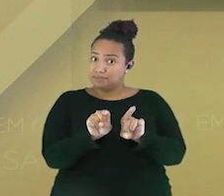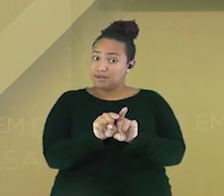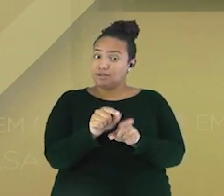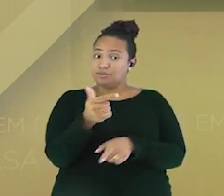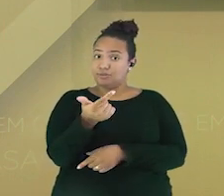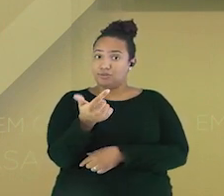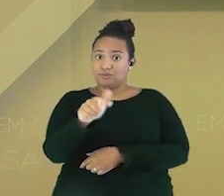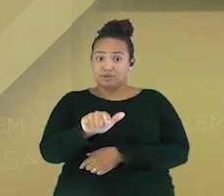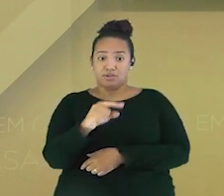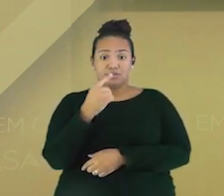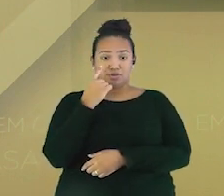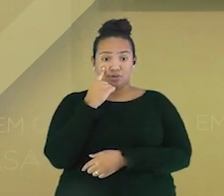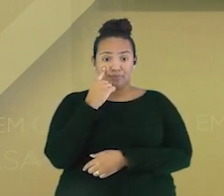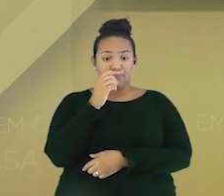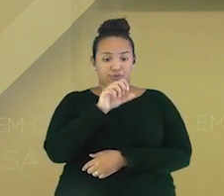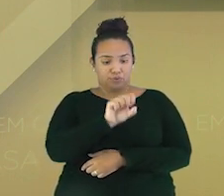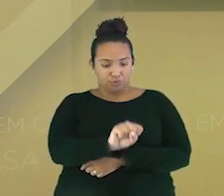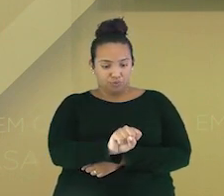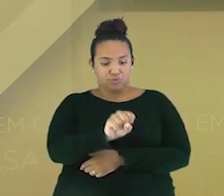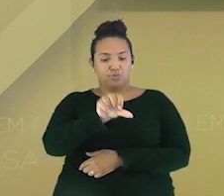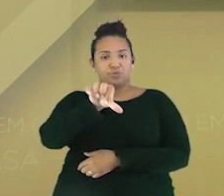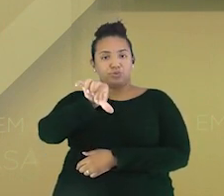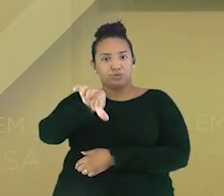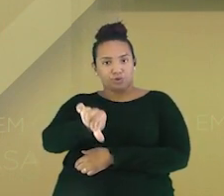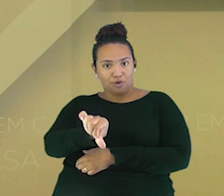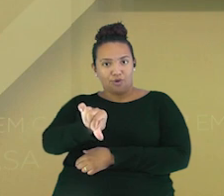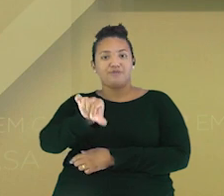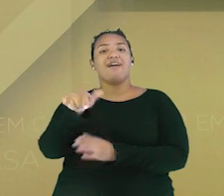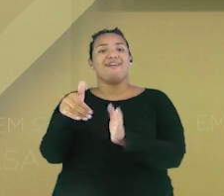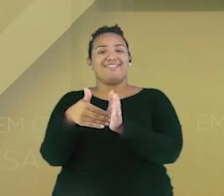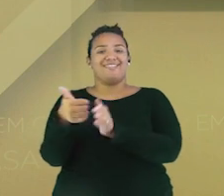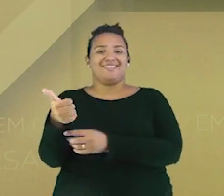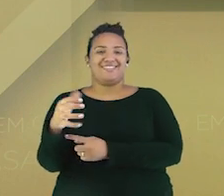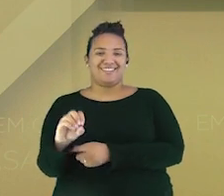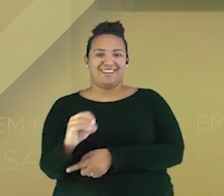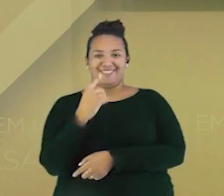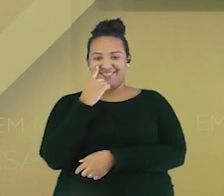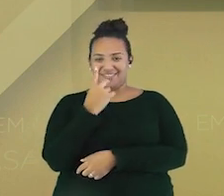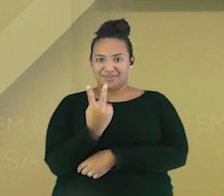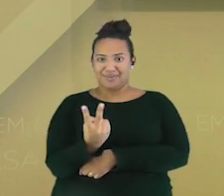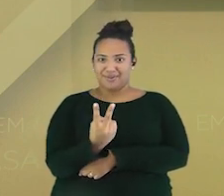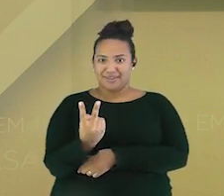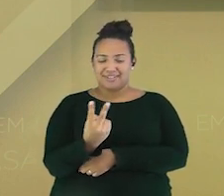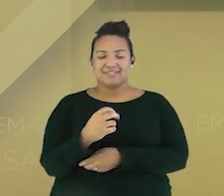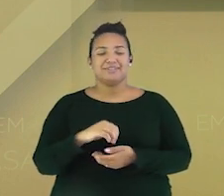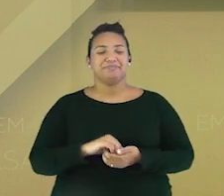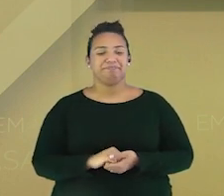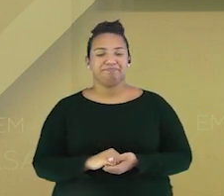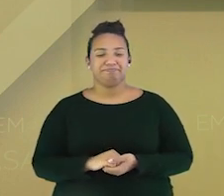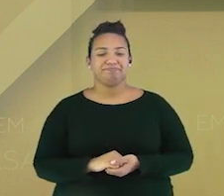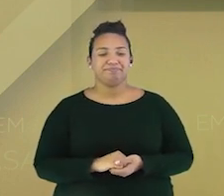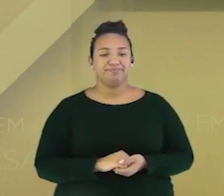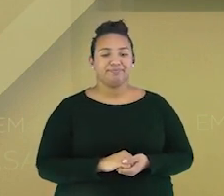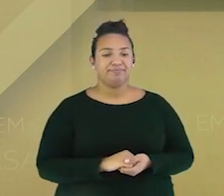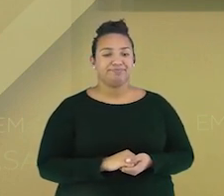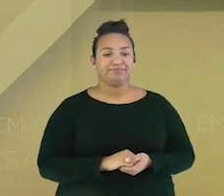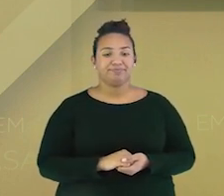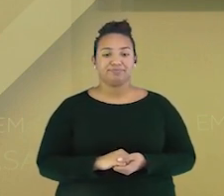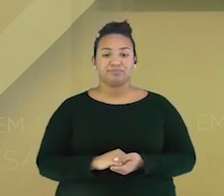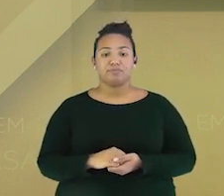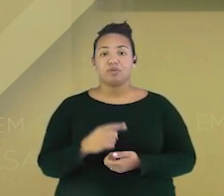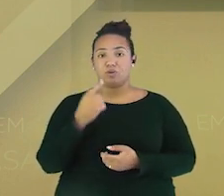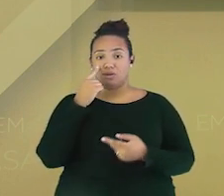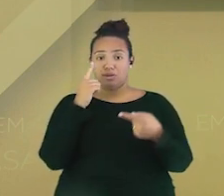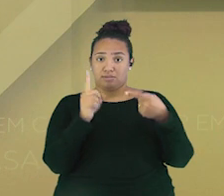8, 9, 10. Duas casas. Crianças, nós estamos contando de 1 em